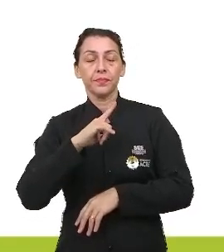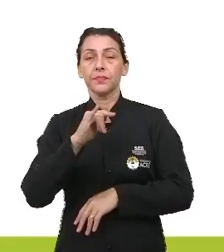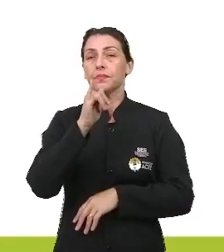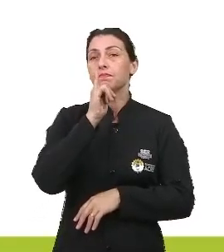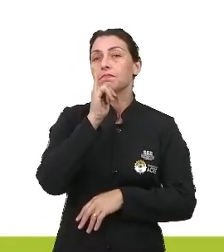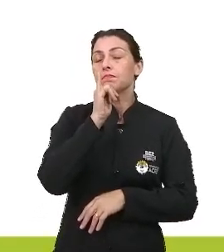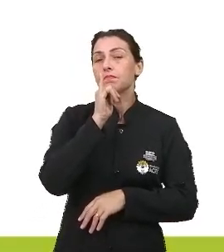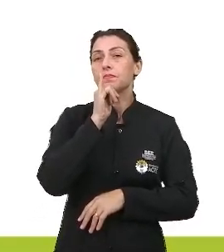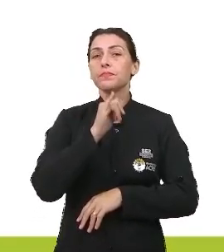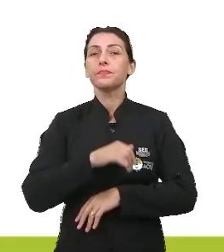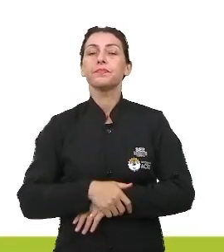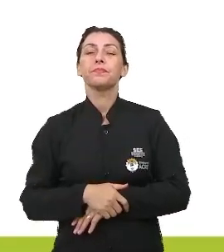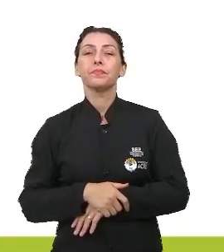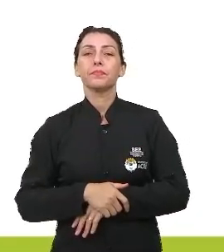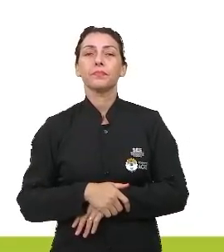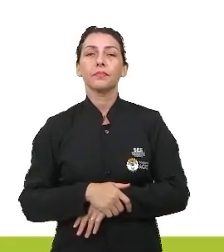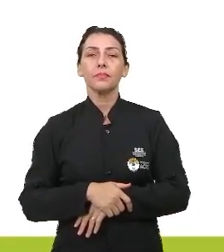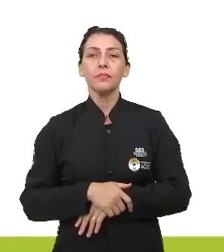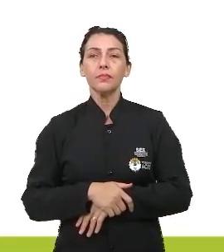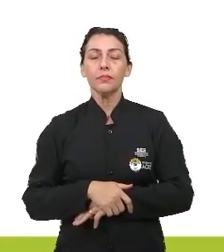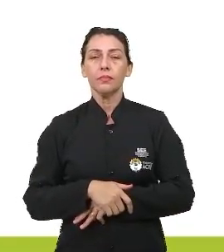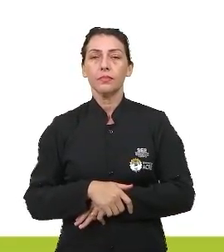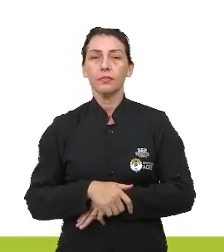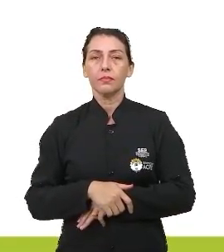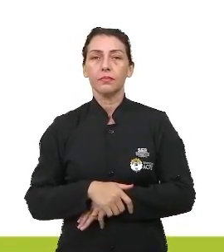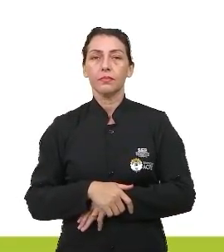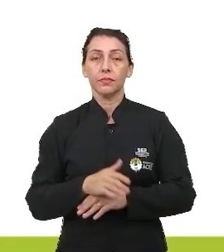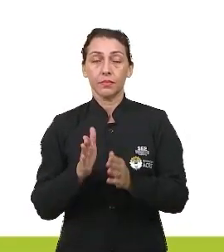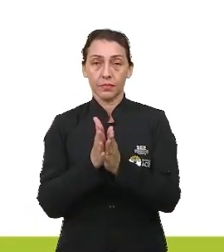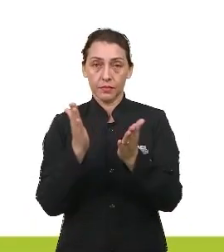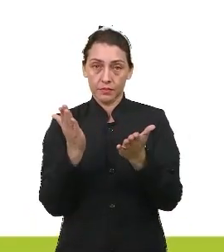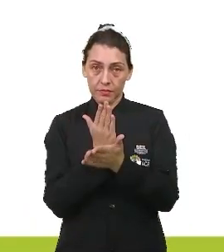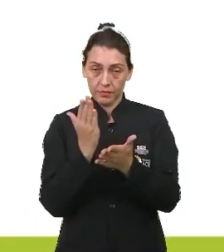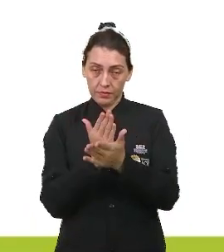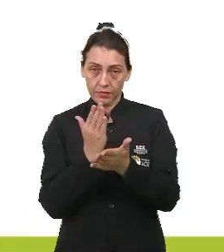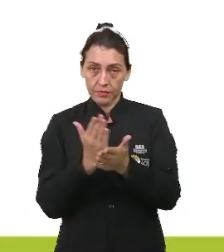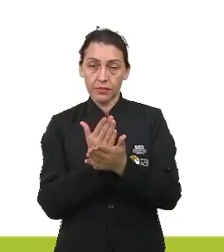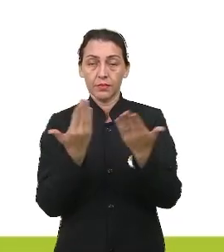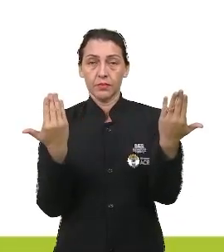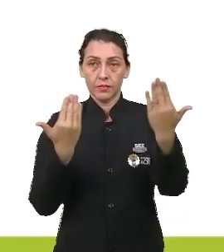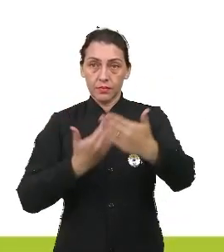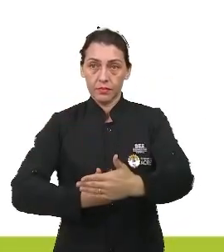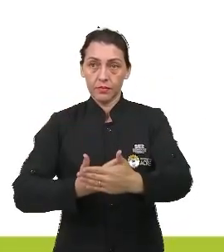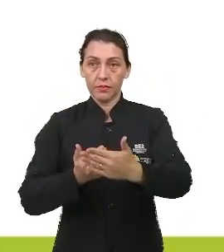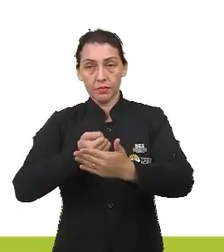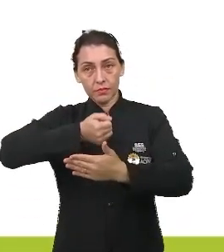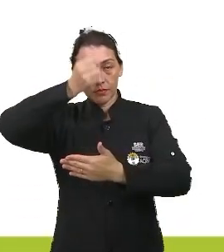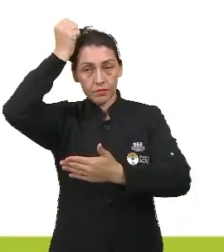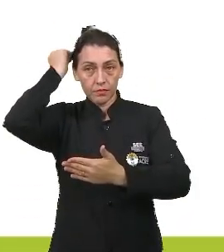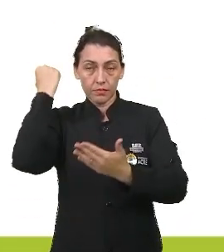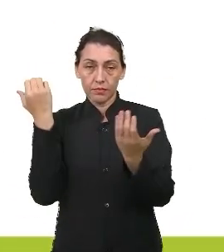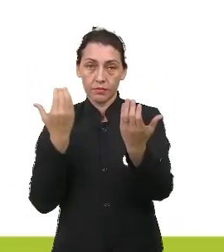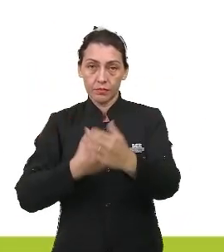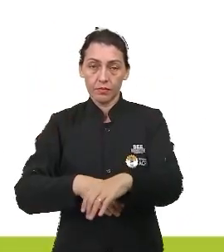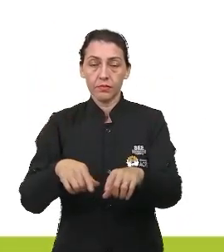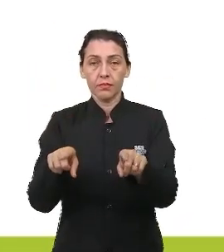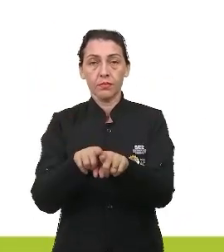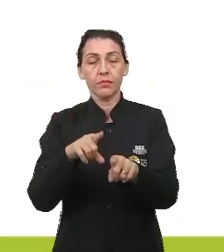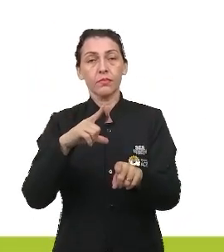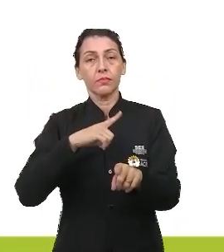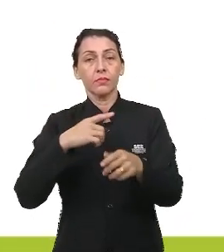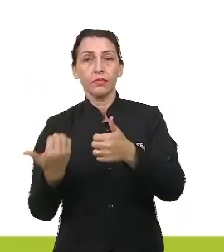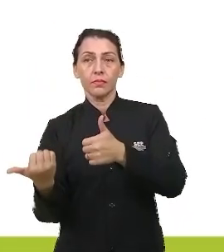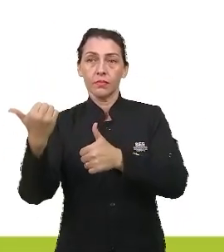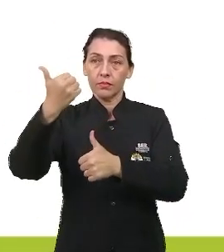exemplo comum, né, nos nossos livros, nas provas de vestibular e concurso, que é quando eu tenho a